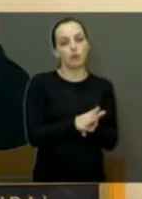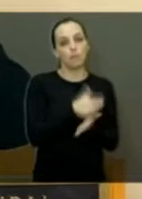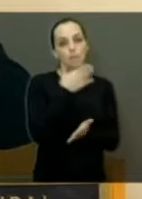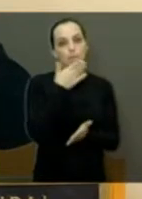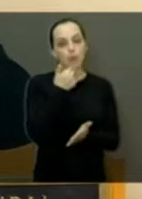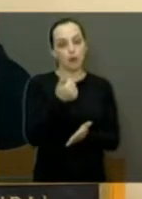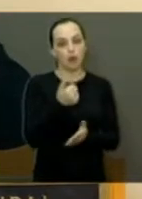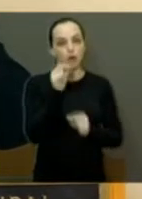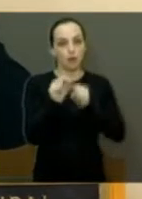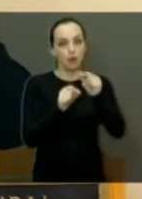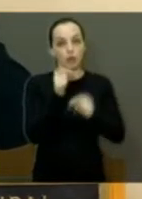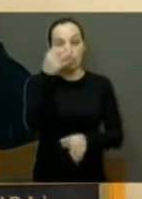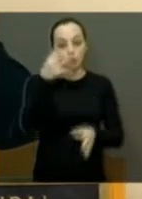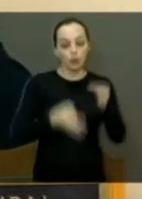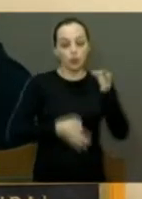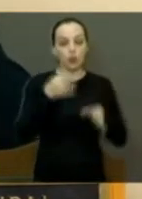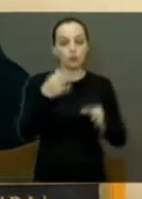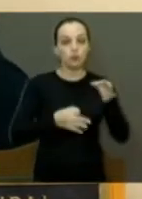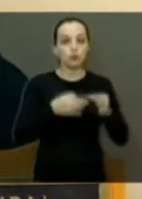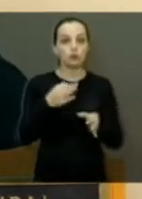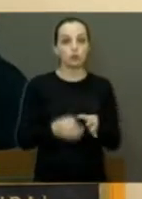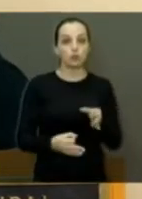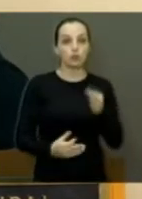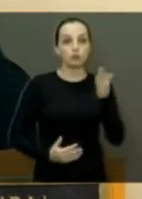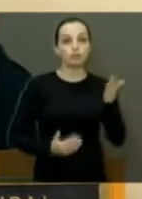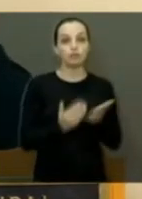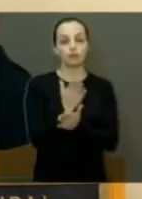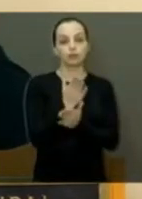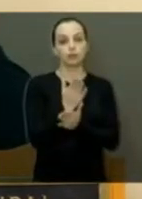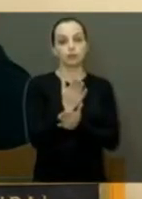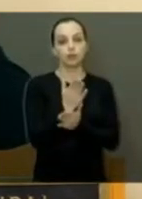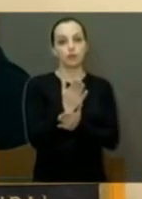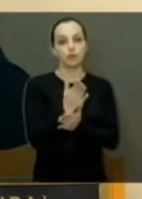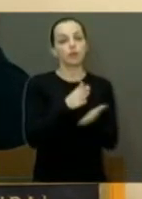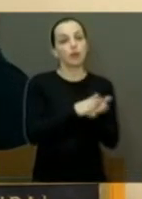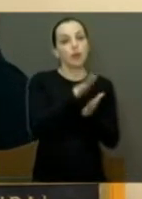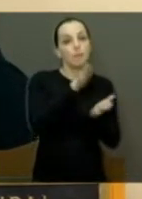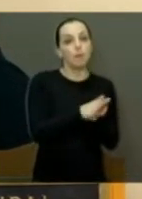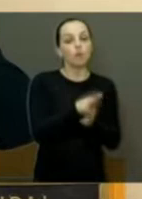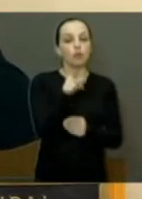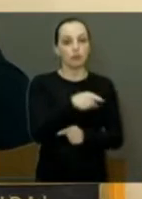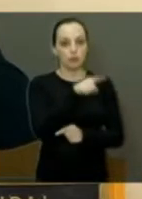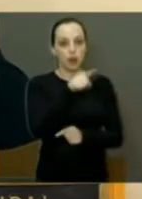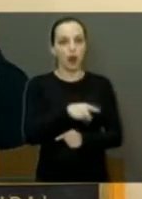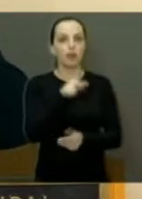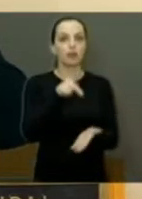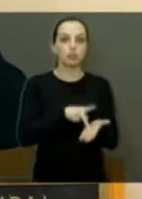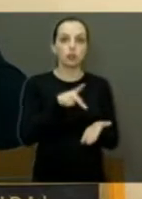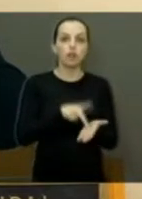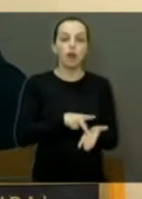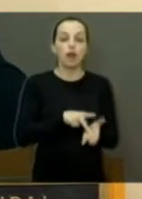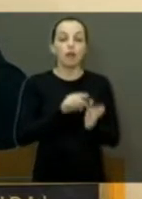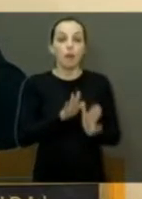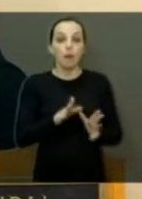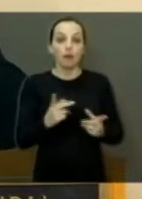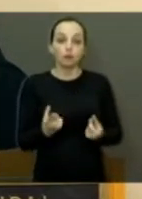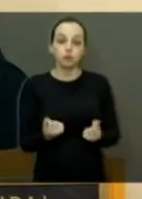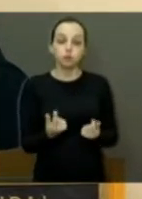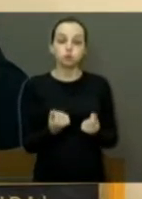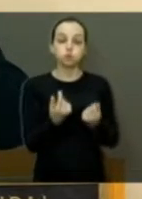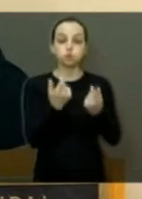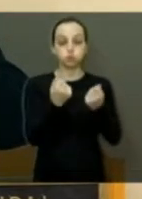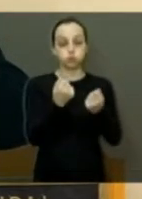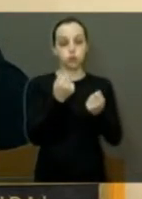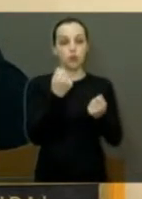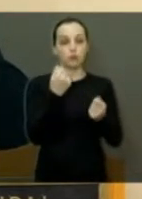vai para a justiça, logicamente é deferido o pedido, logicamente a multa é cancelada. Mas você fica com ônibus, por quê? Porque